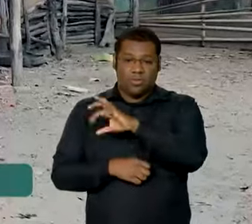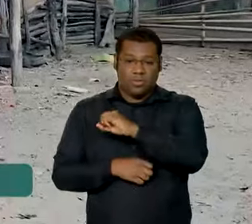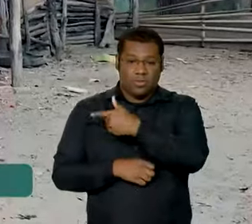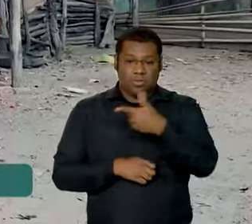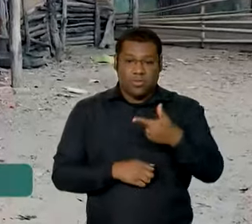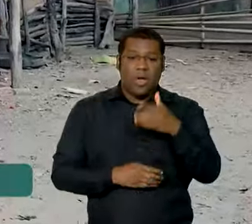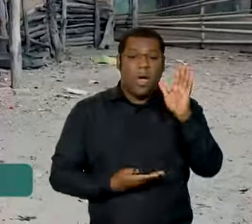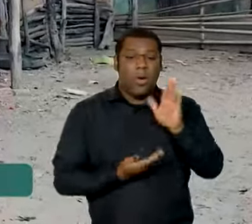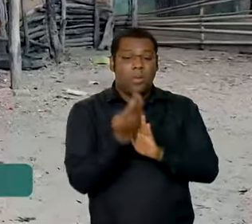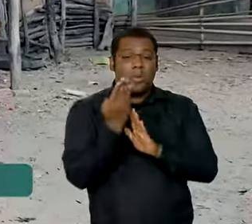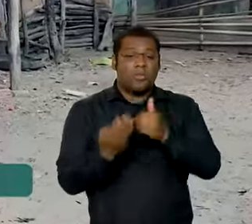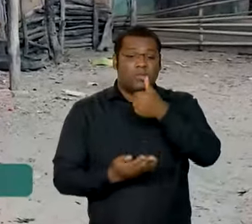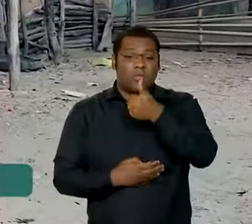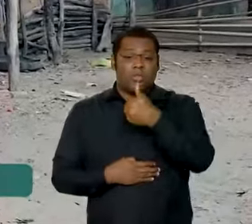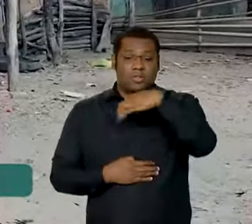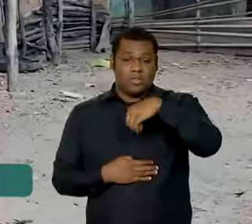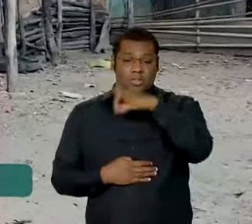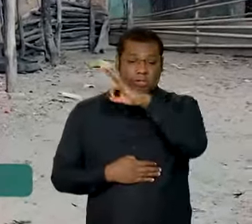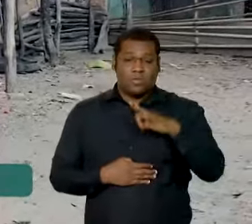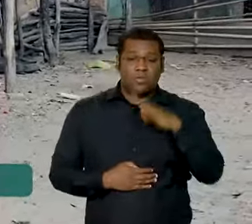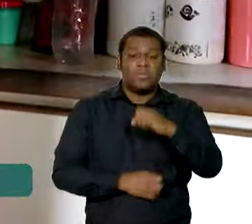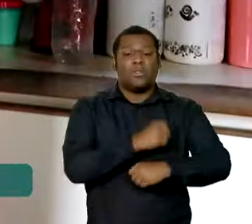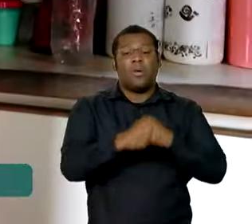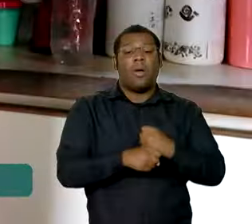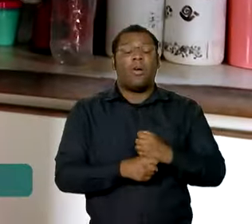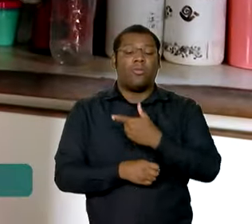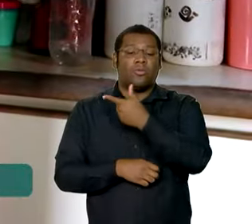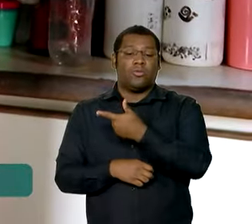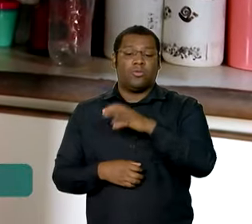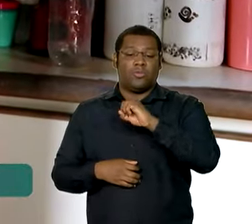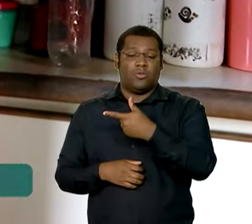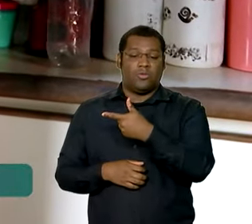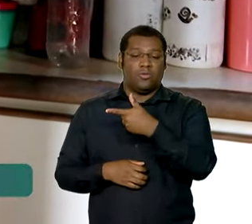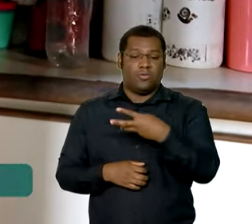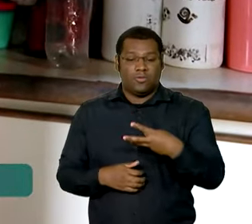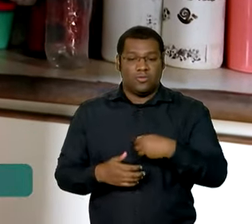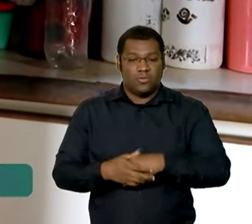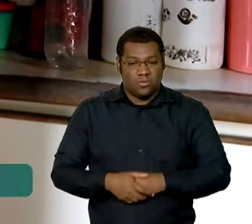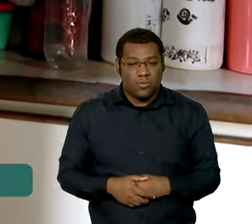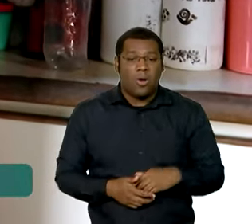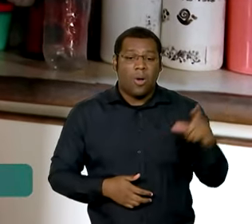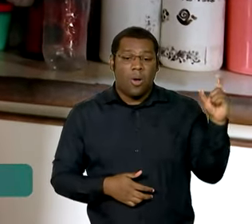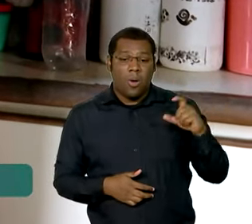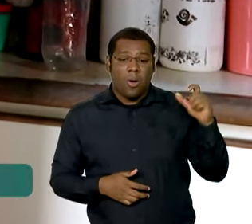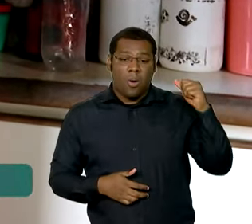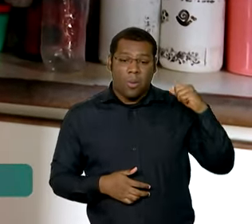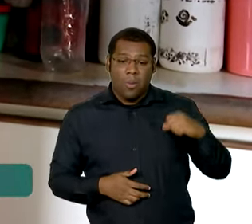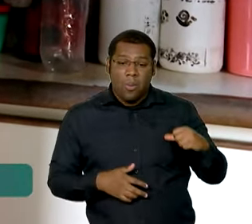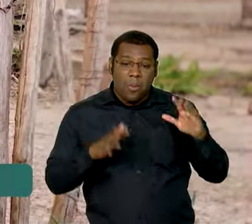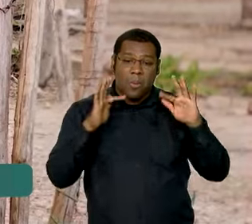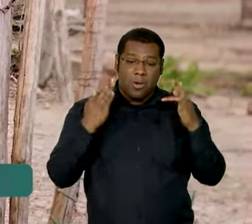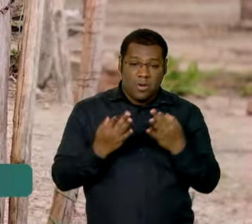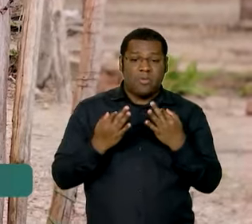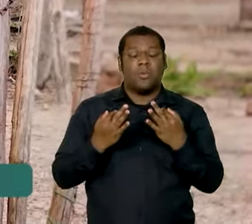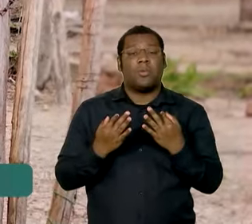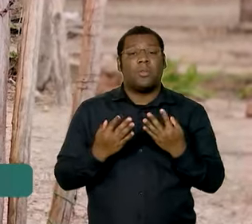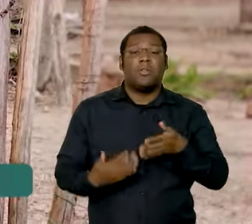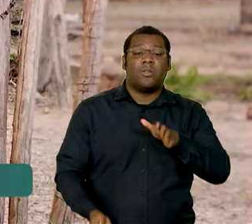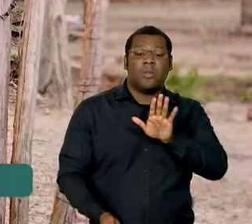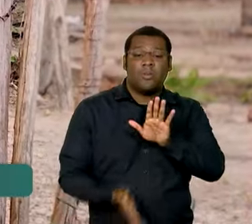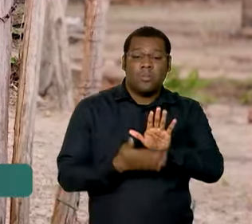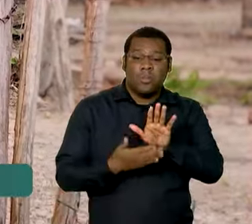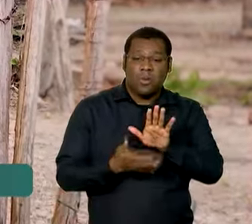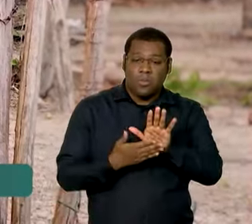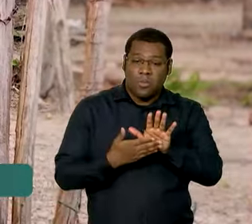% em 2023. O programa também teve outro ganho quantitativo, com a oferta de